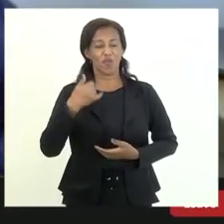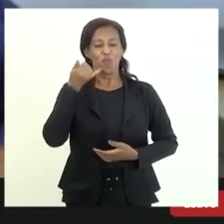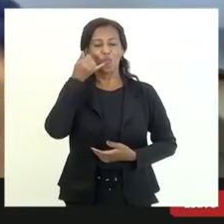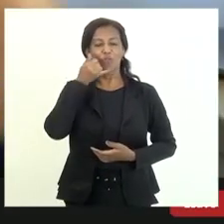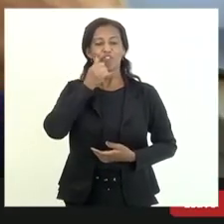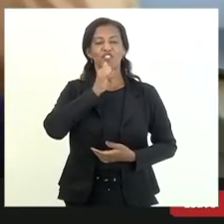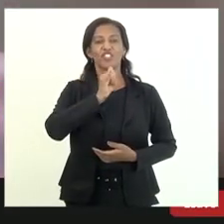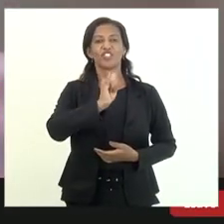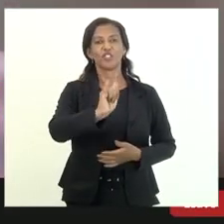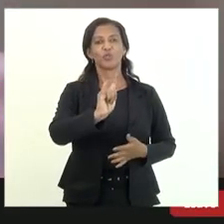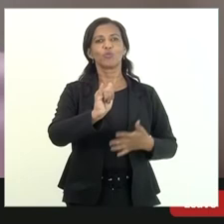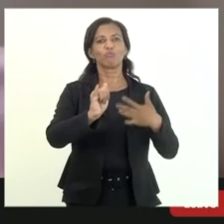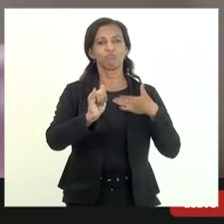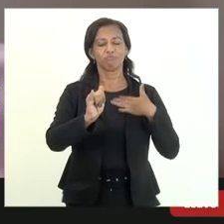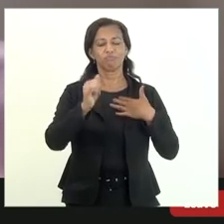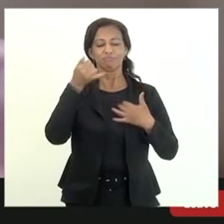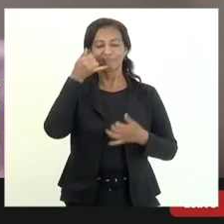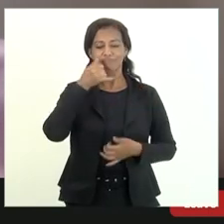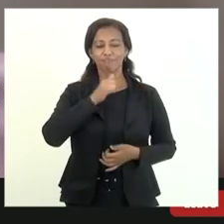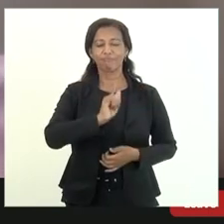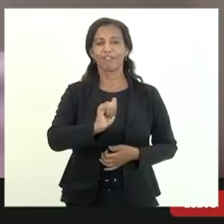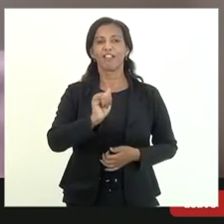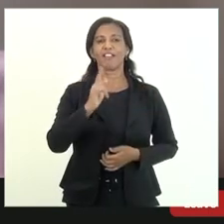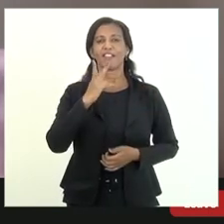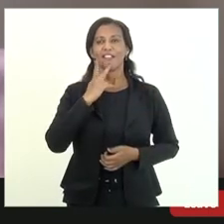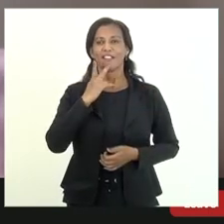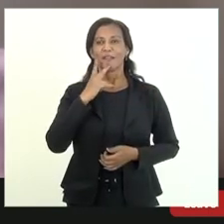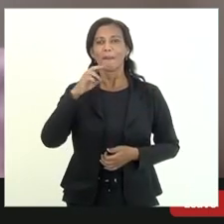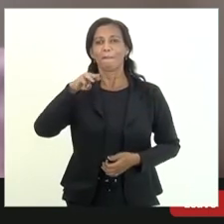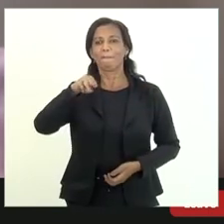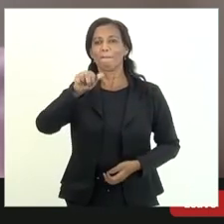então eu fico sempre chamando Mauro de deputado